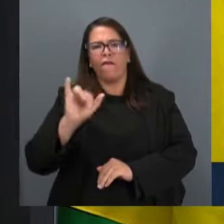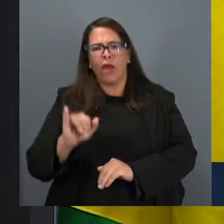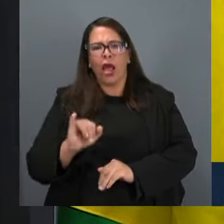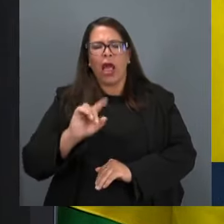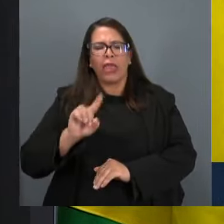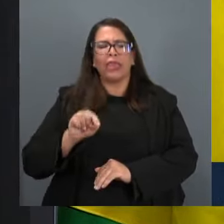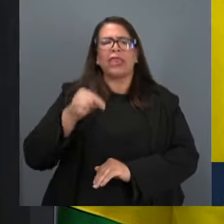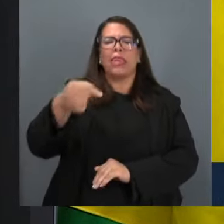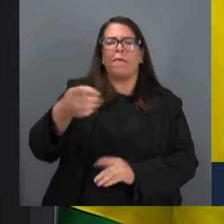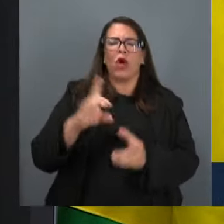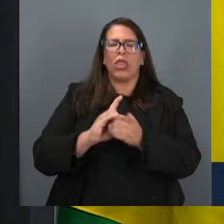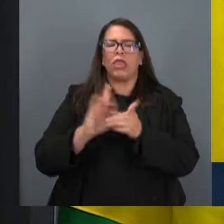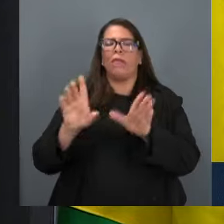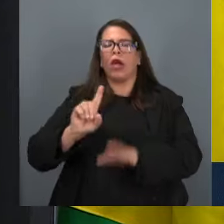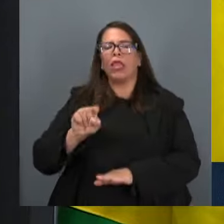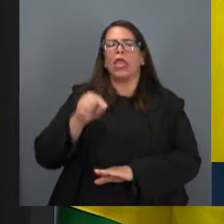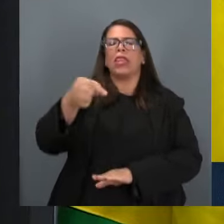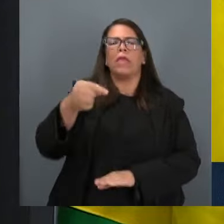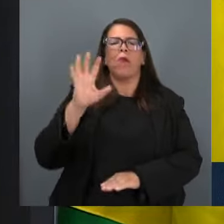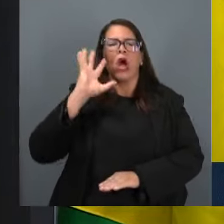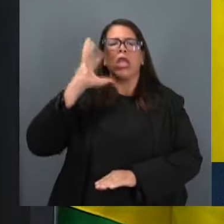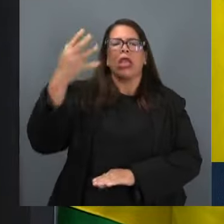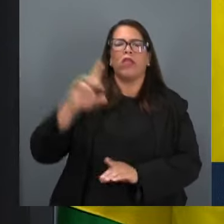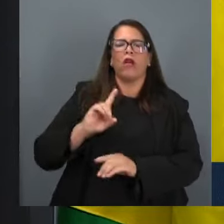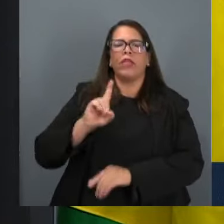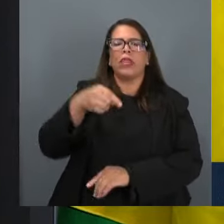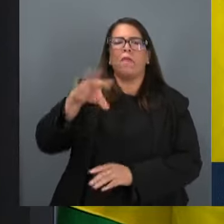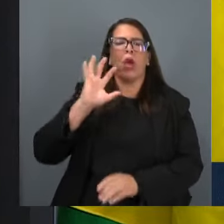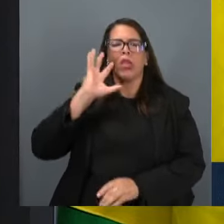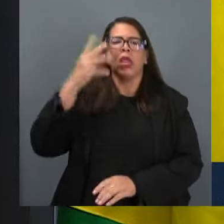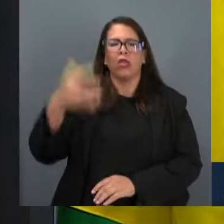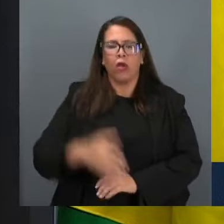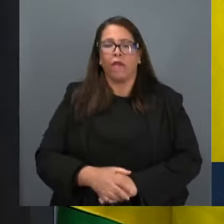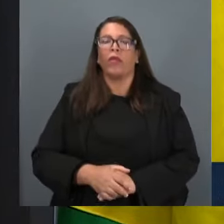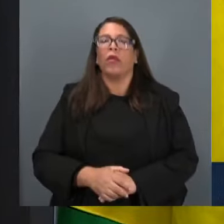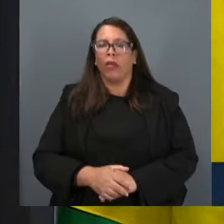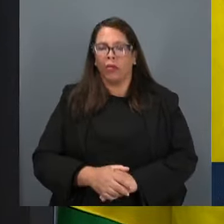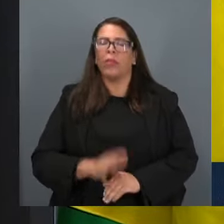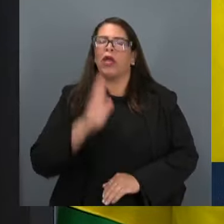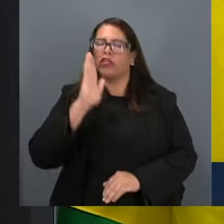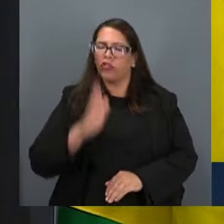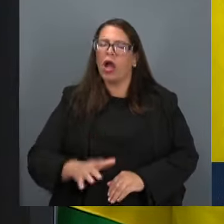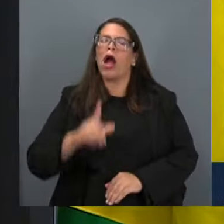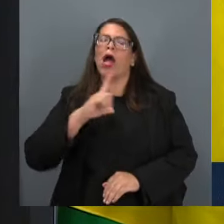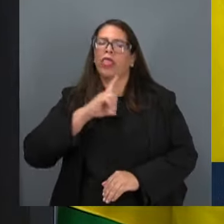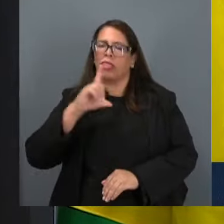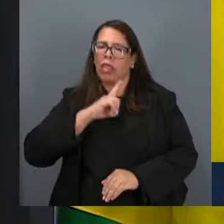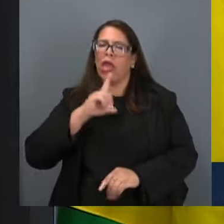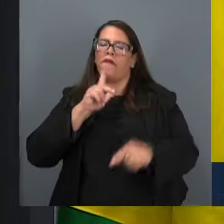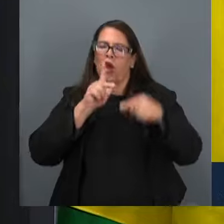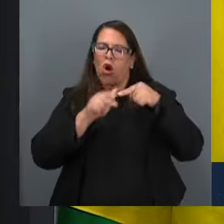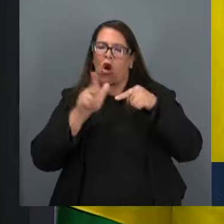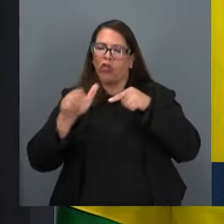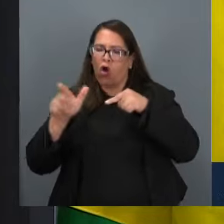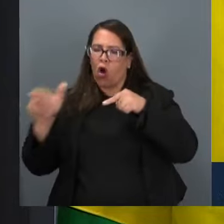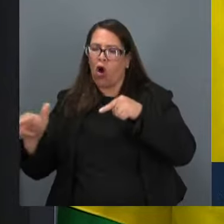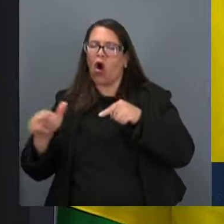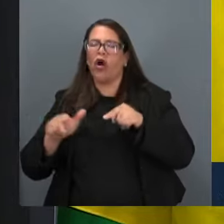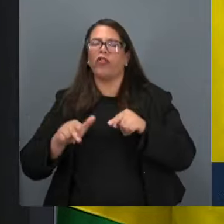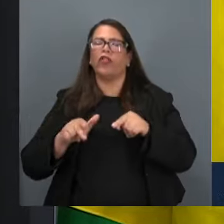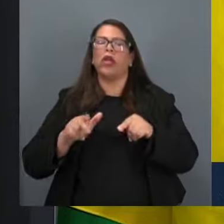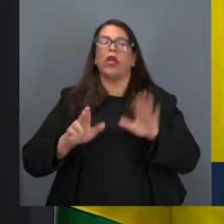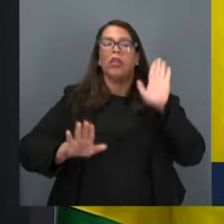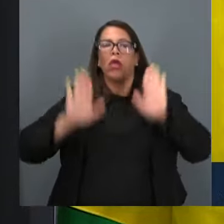para depois, como nós tivemos a censura prévia durante as eleições de